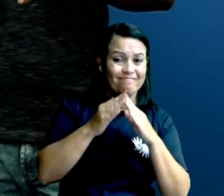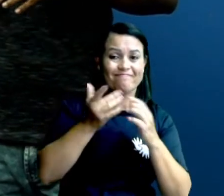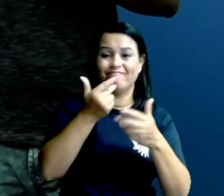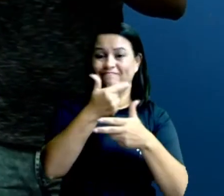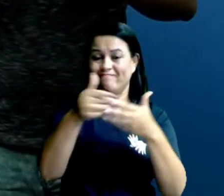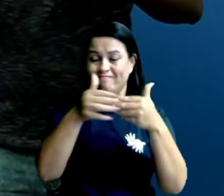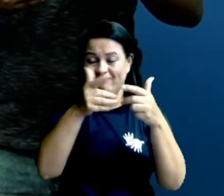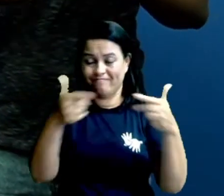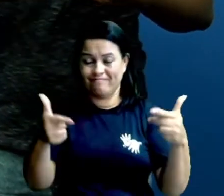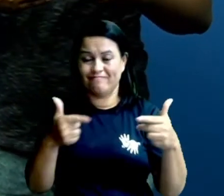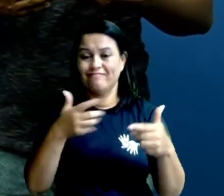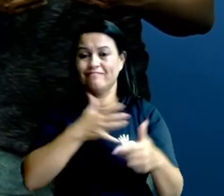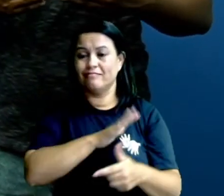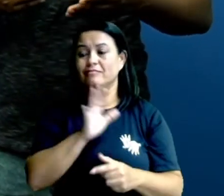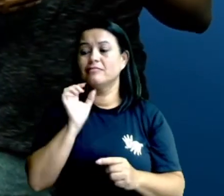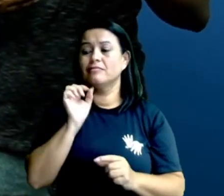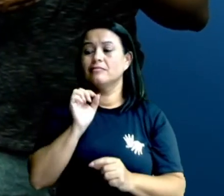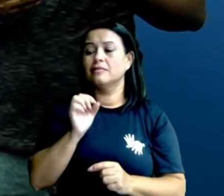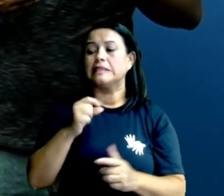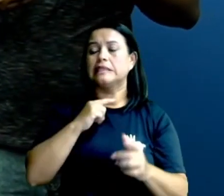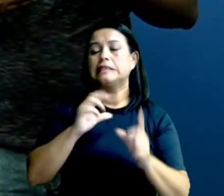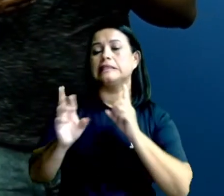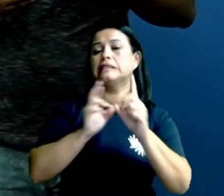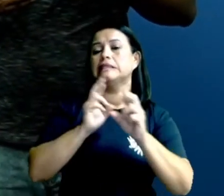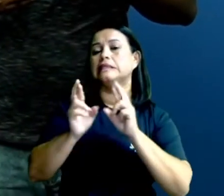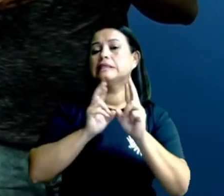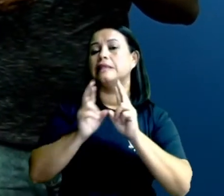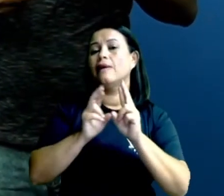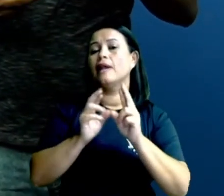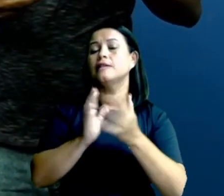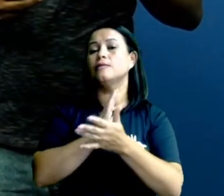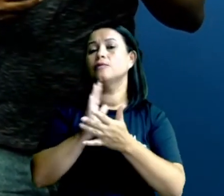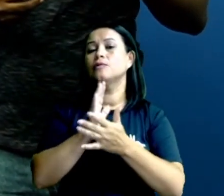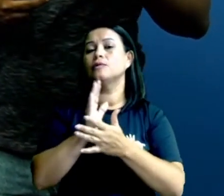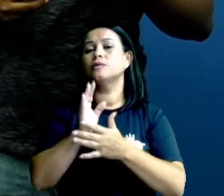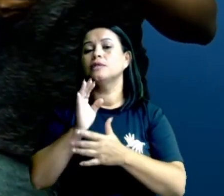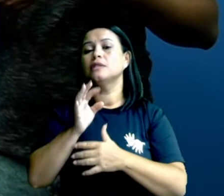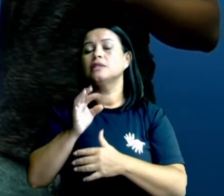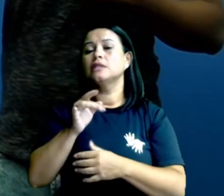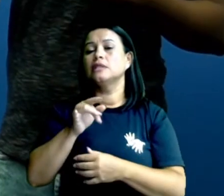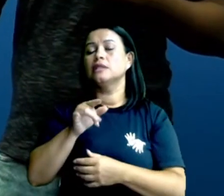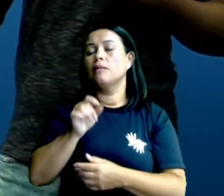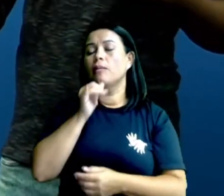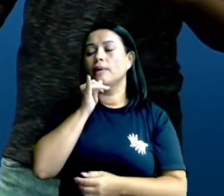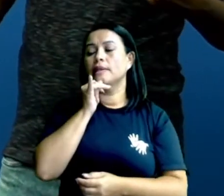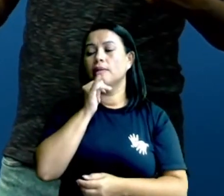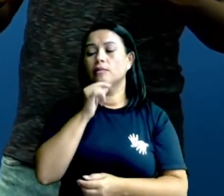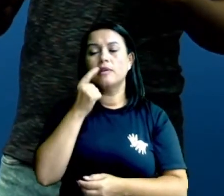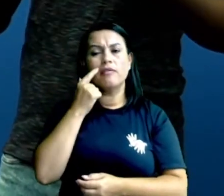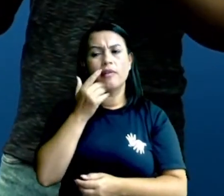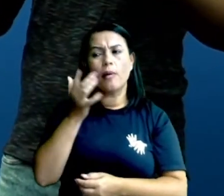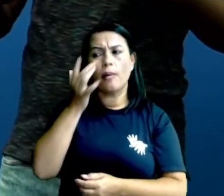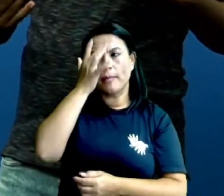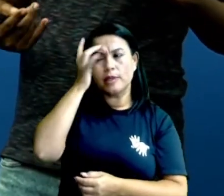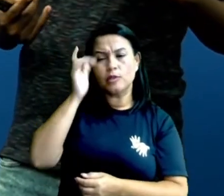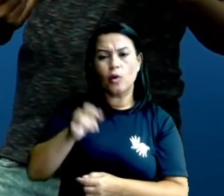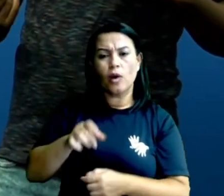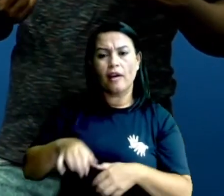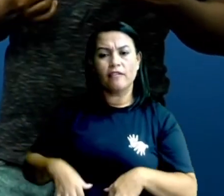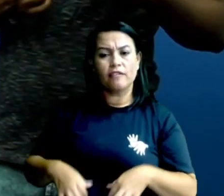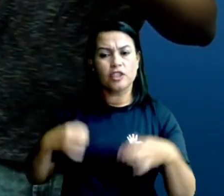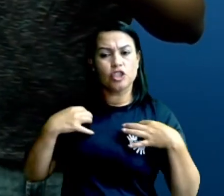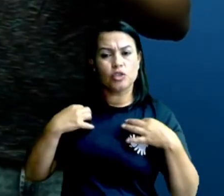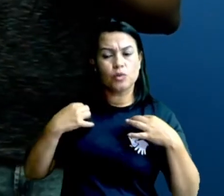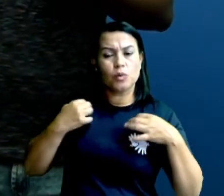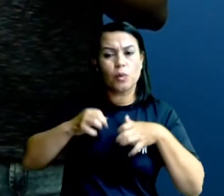existe outra relação com os insetos, é muito benéfica para nós. Se você vê alguém com um vestido de seda natural, esse vestido foi feito a